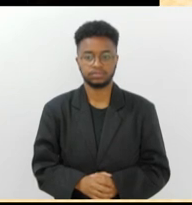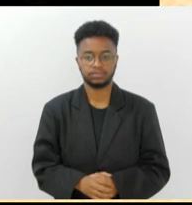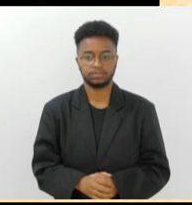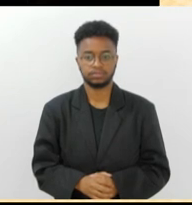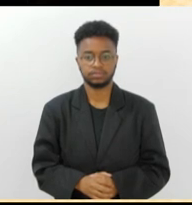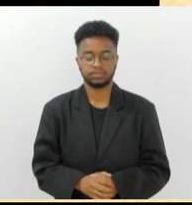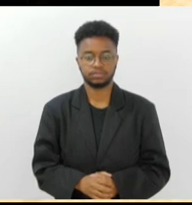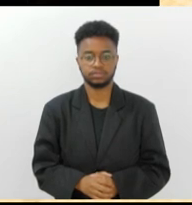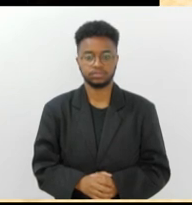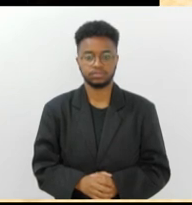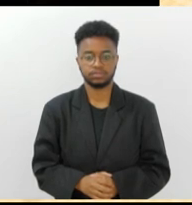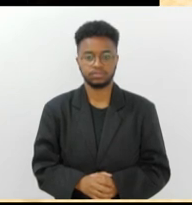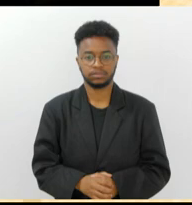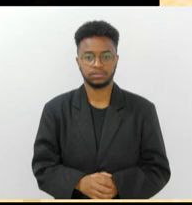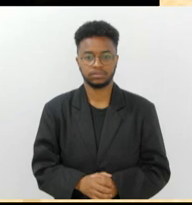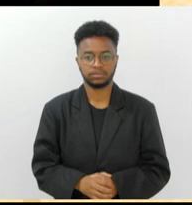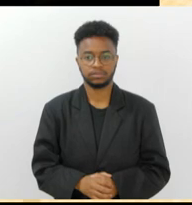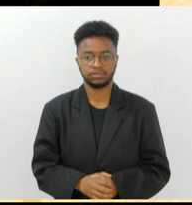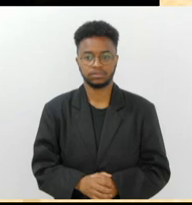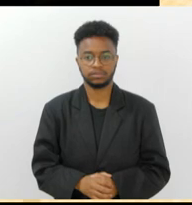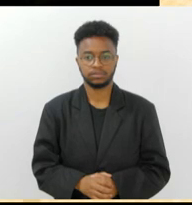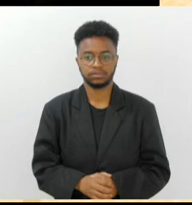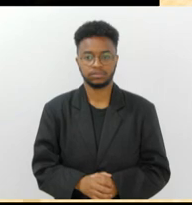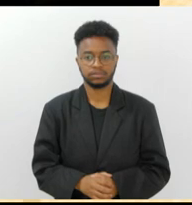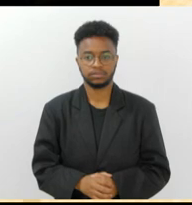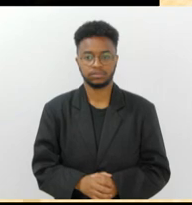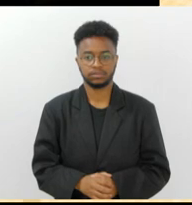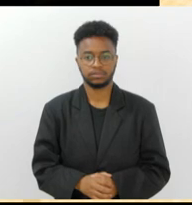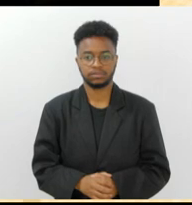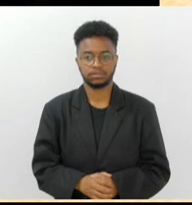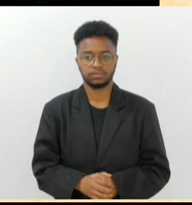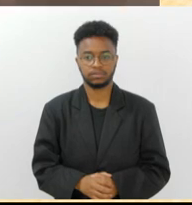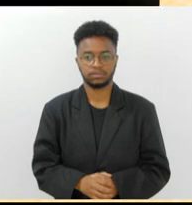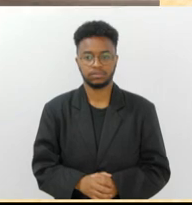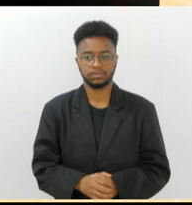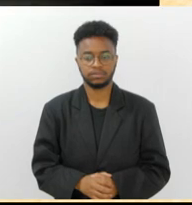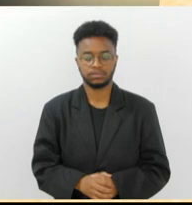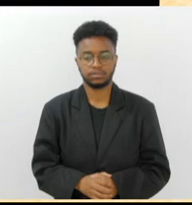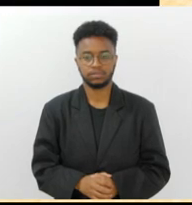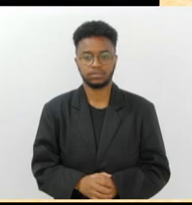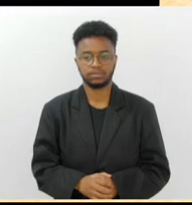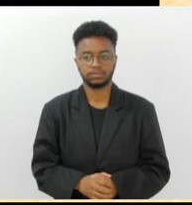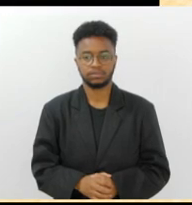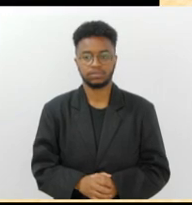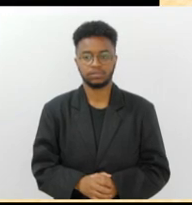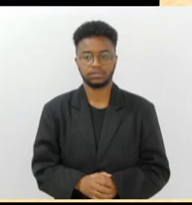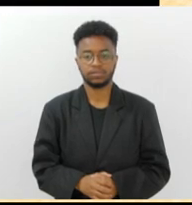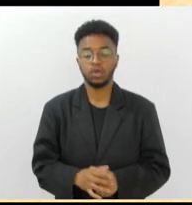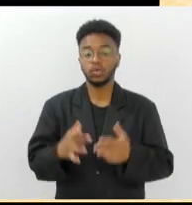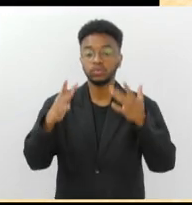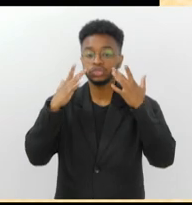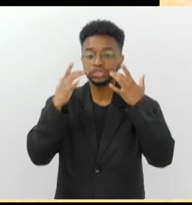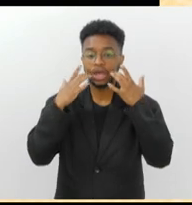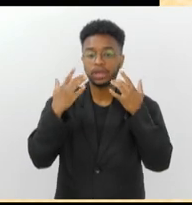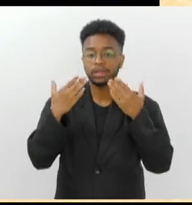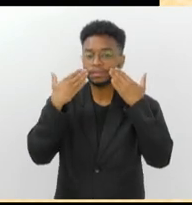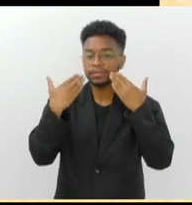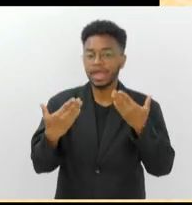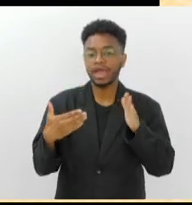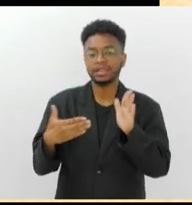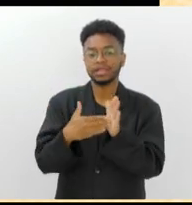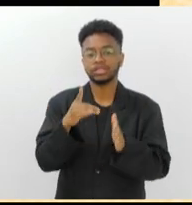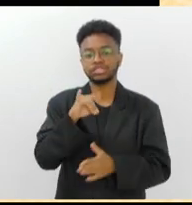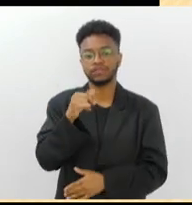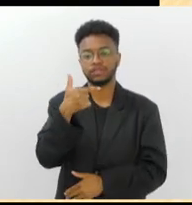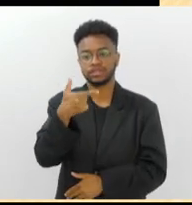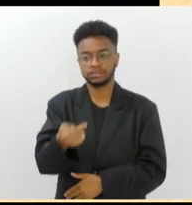Meu sonho... A gente é igual o dia, vai ser? também. A peça fica em cartaz até o dia 27